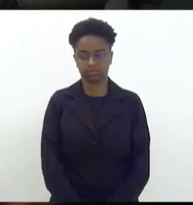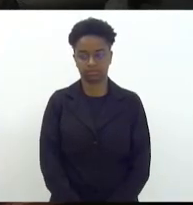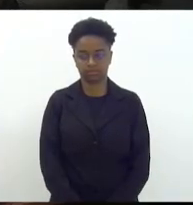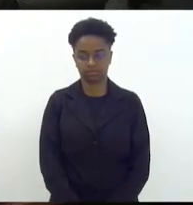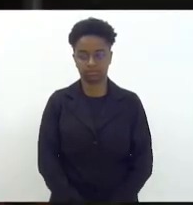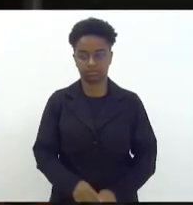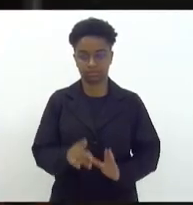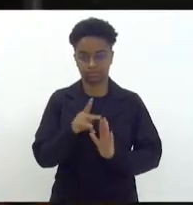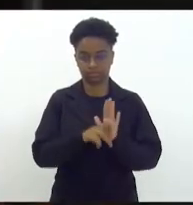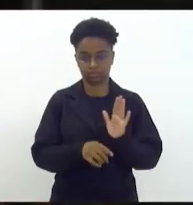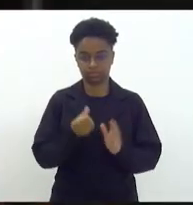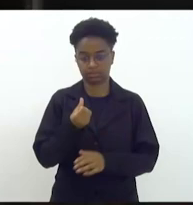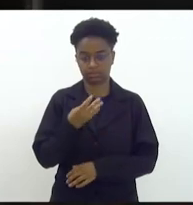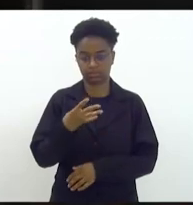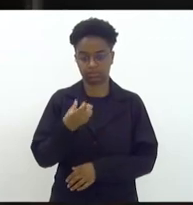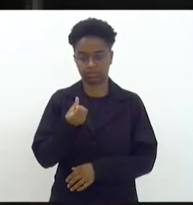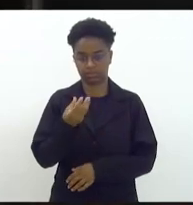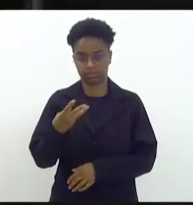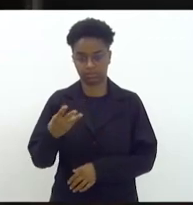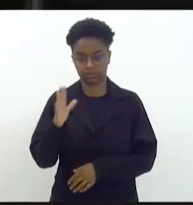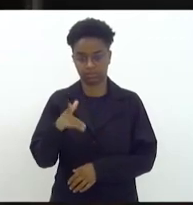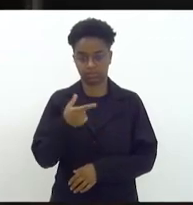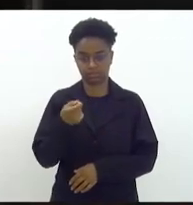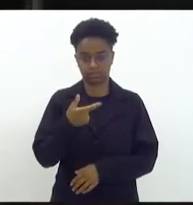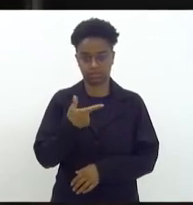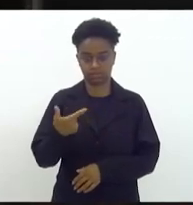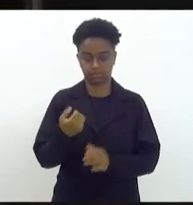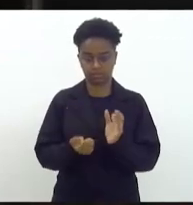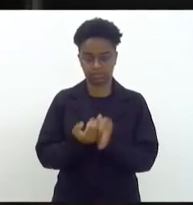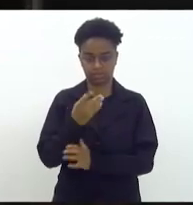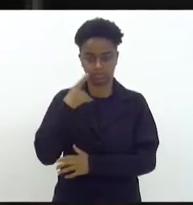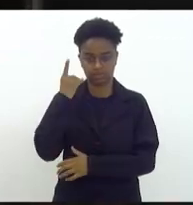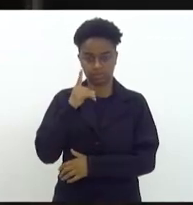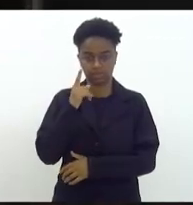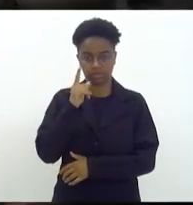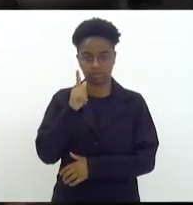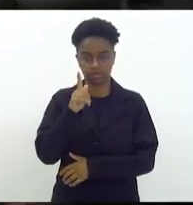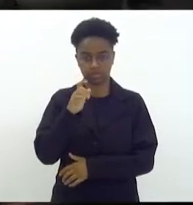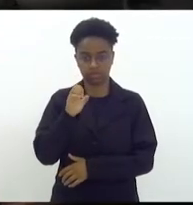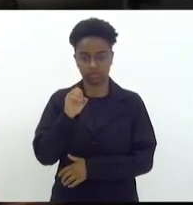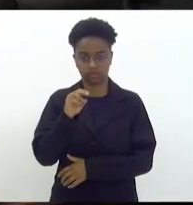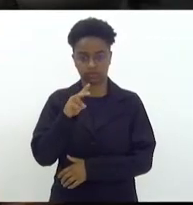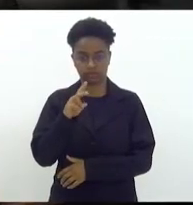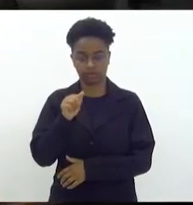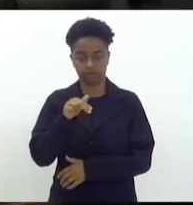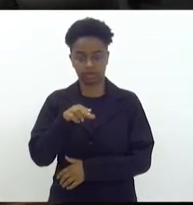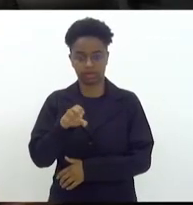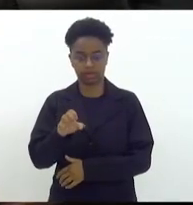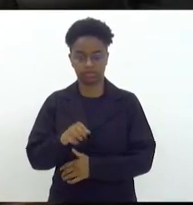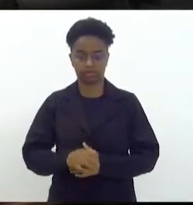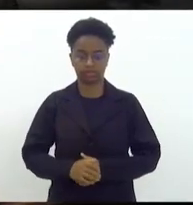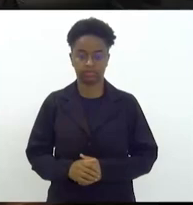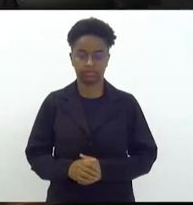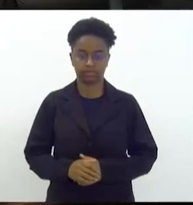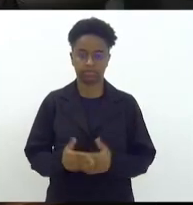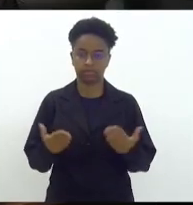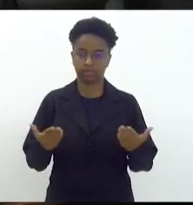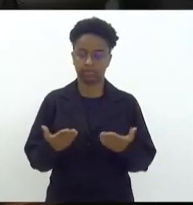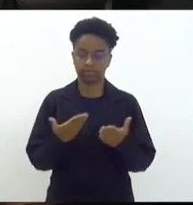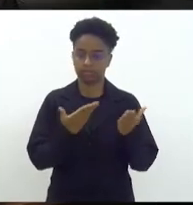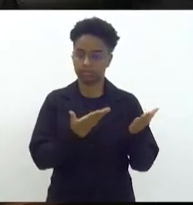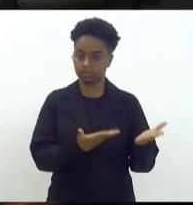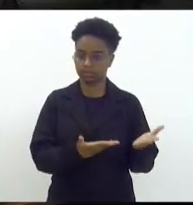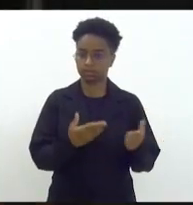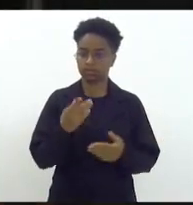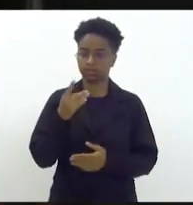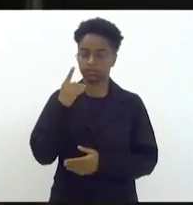Projeto 6463 de 22, deputado Giovanni Ratinho. Agora, o nosso querido